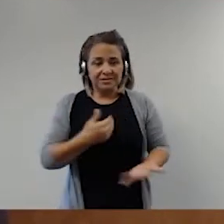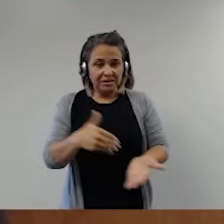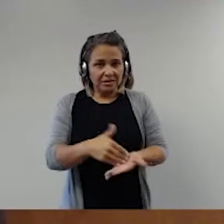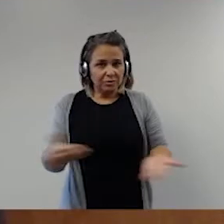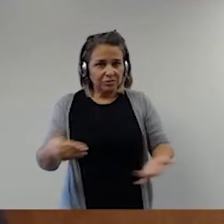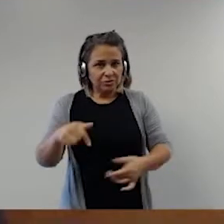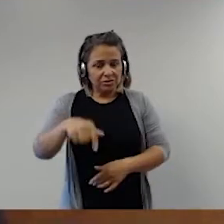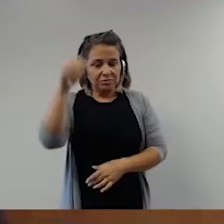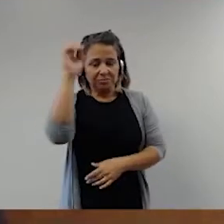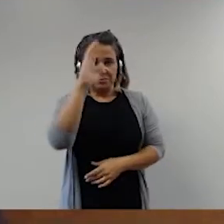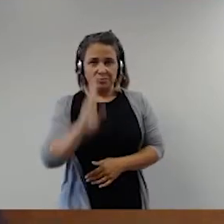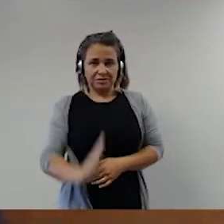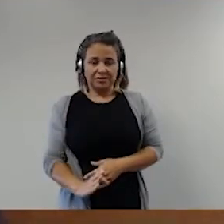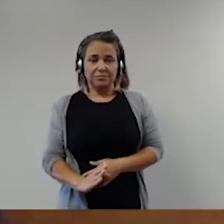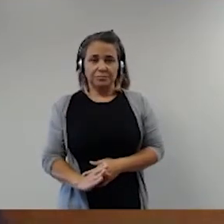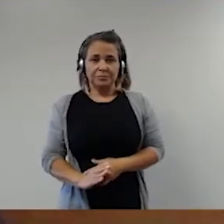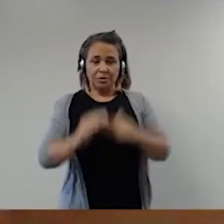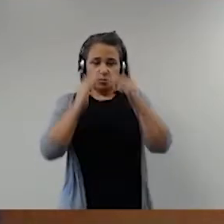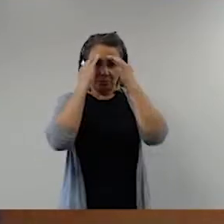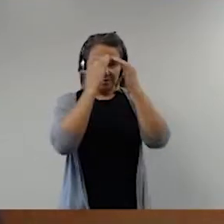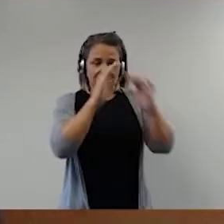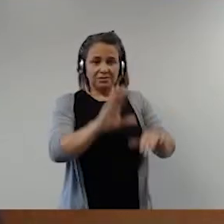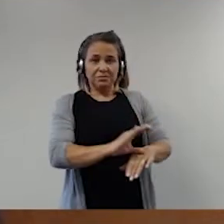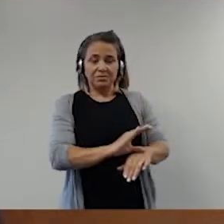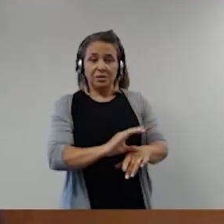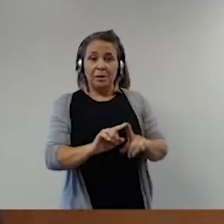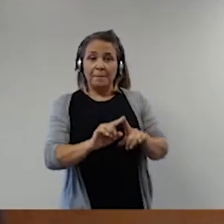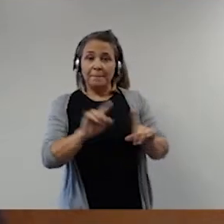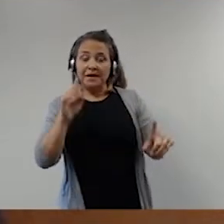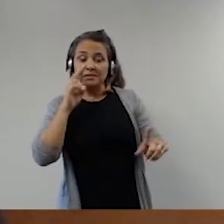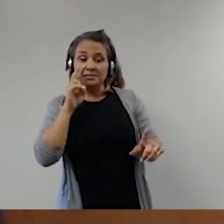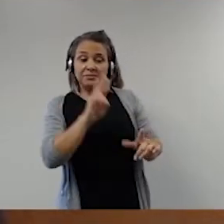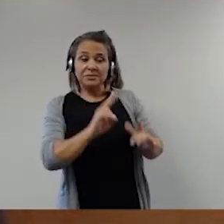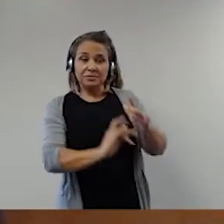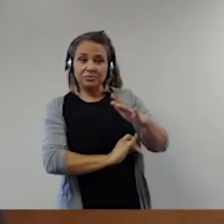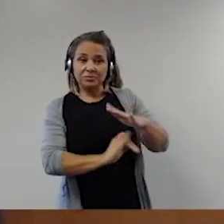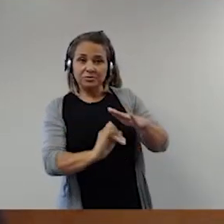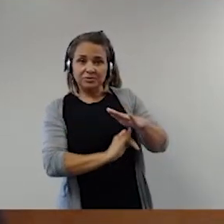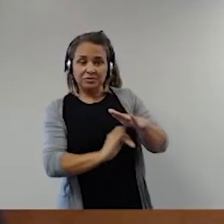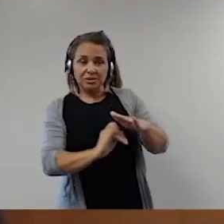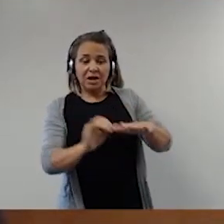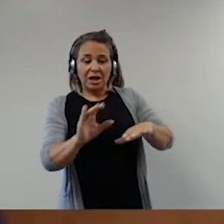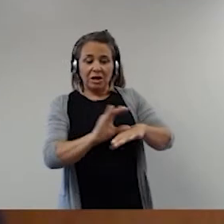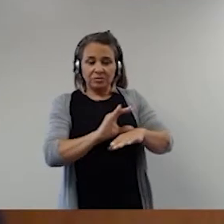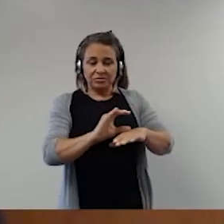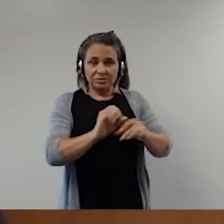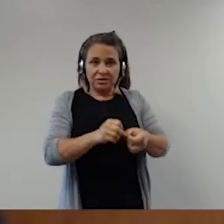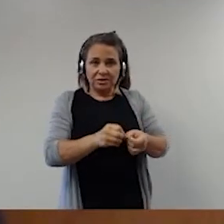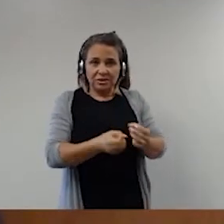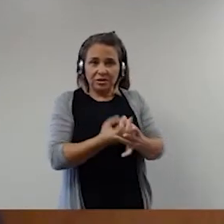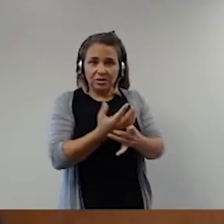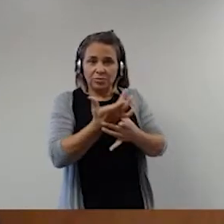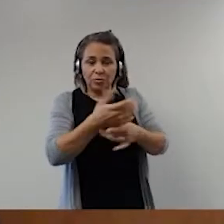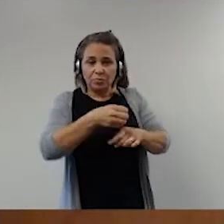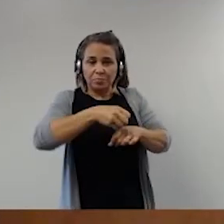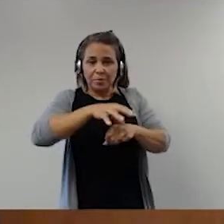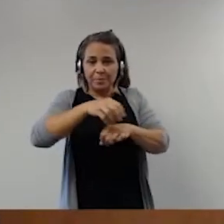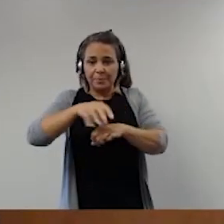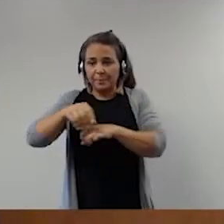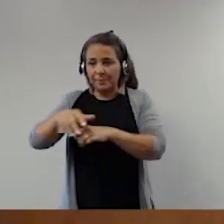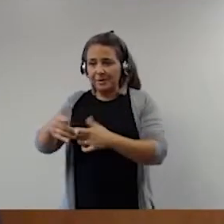Brasil. E, do ponto de vista institucional, a Constituição criou um sistema de distribuição de funções